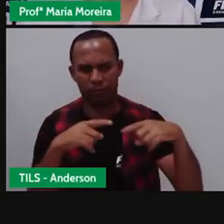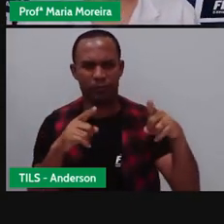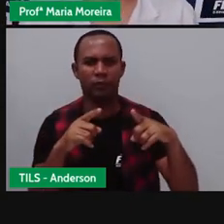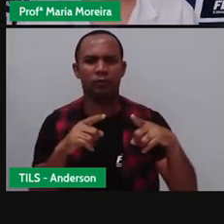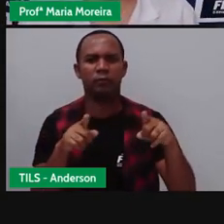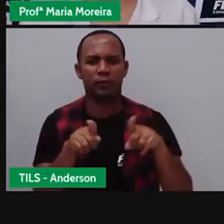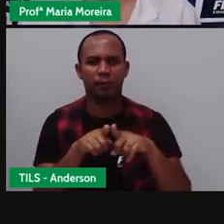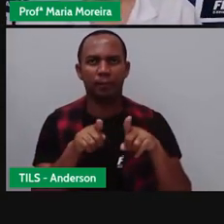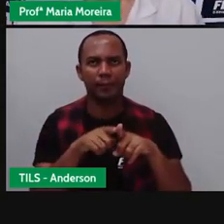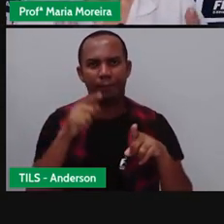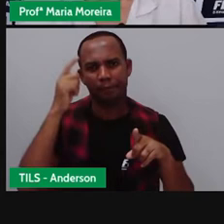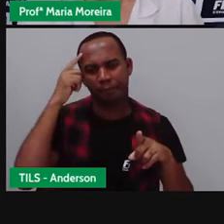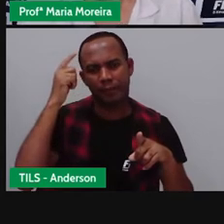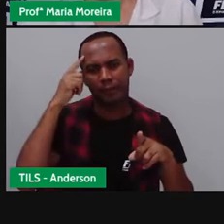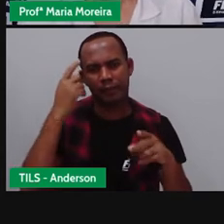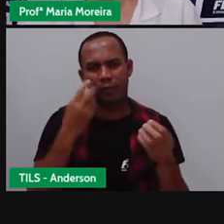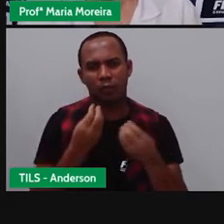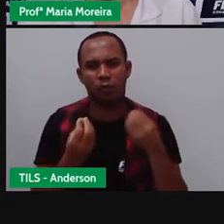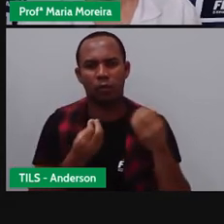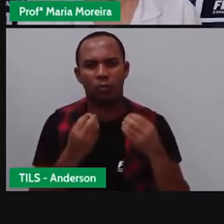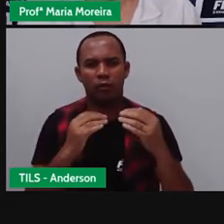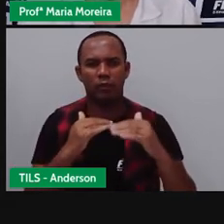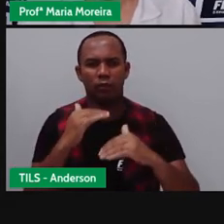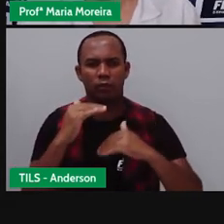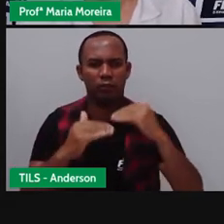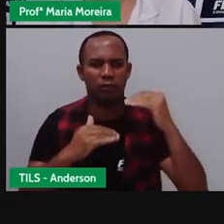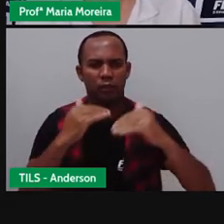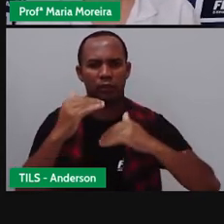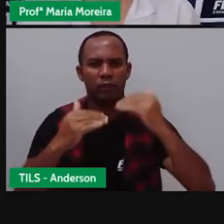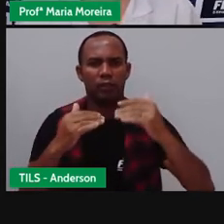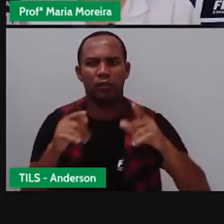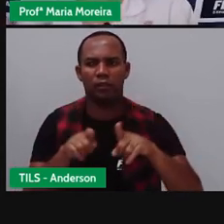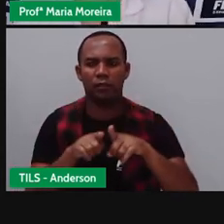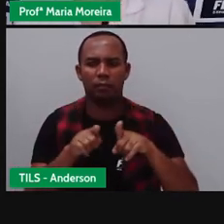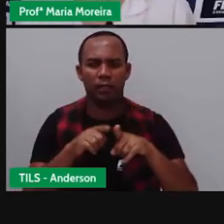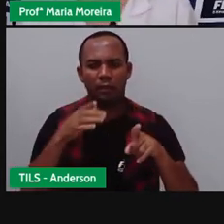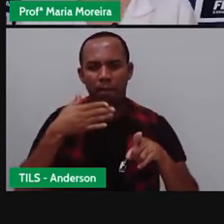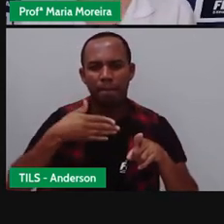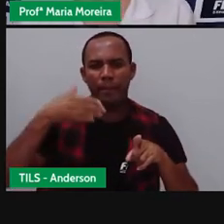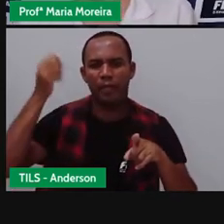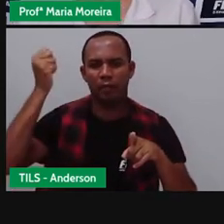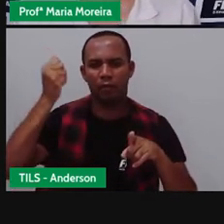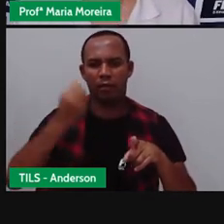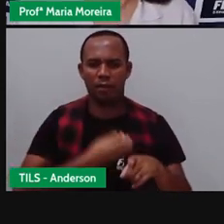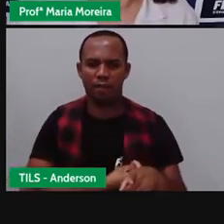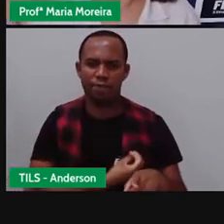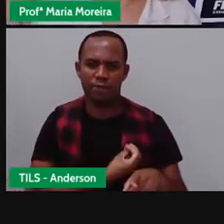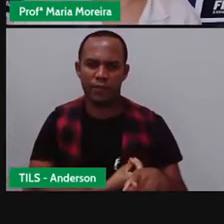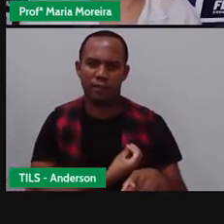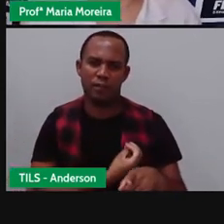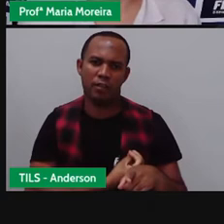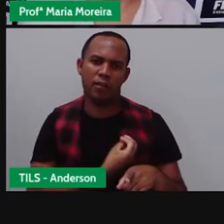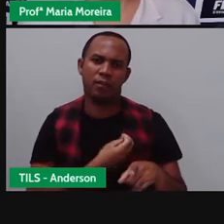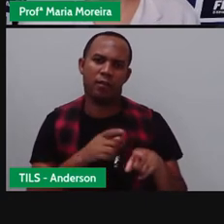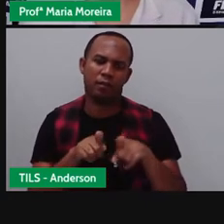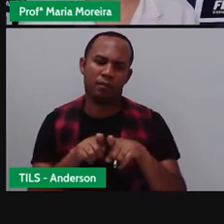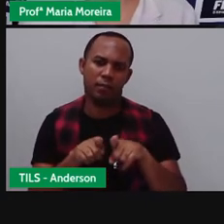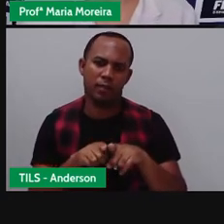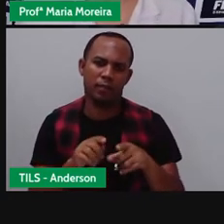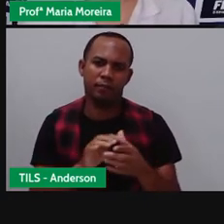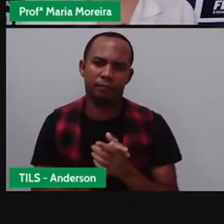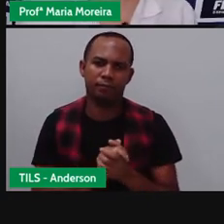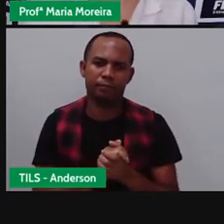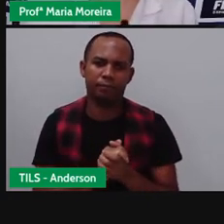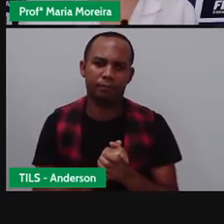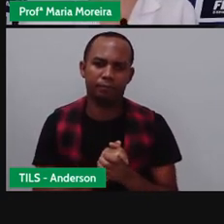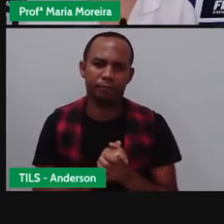deveria pensar, na verdade, em evoluir nesses quesitos para melhorar a nossa vida. E não para destruir a vida do próximo.